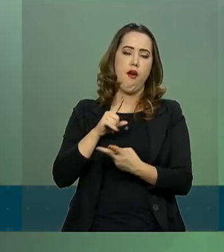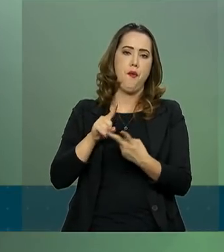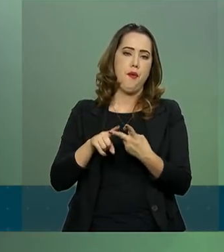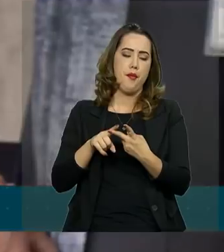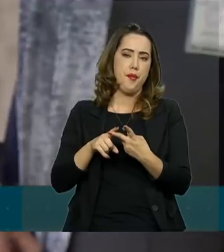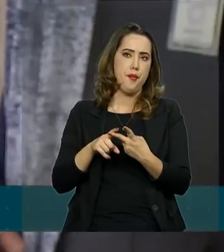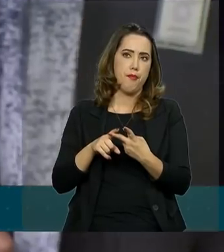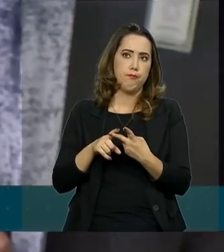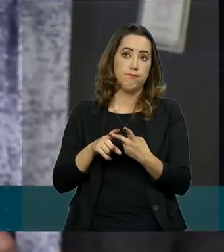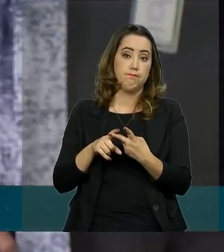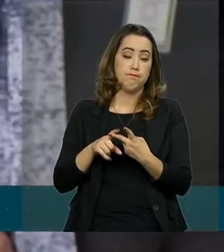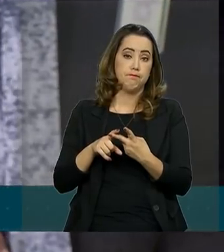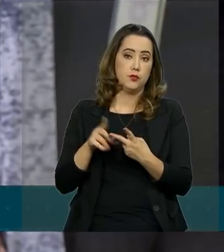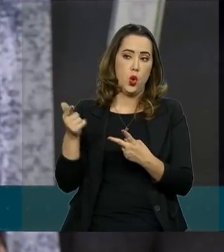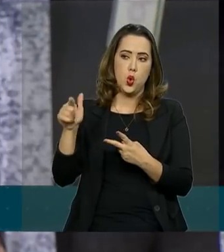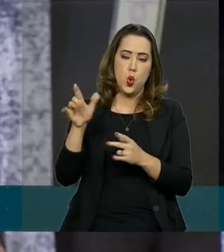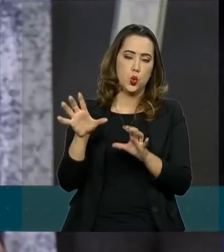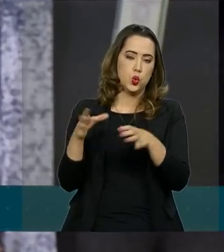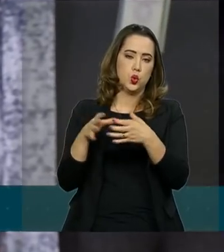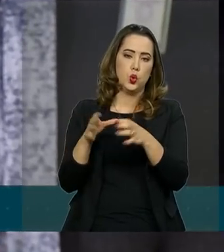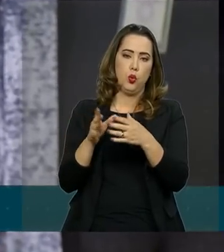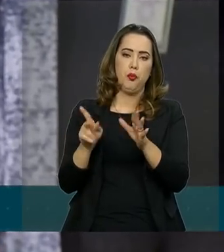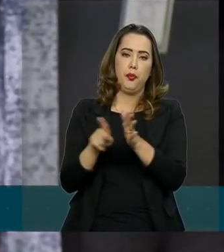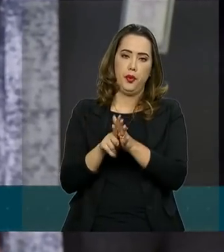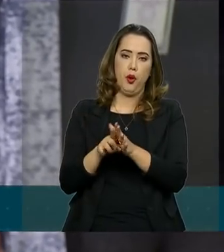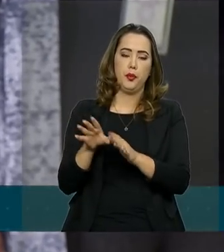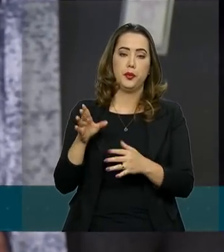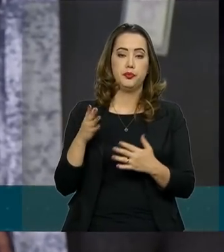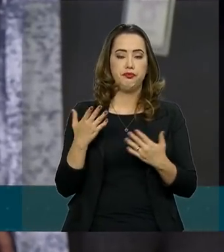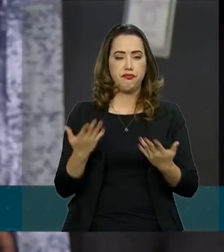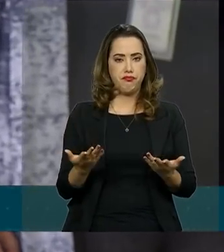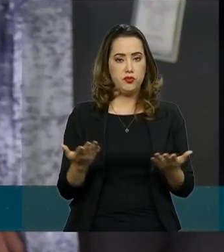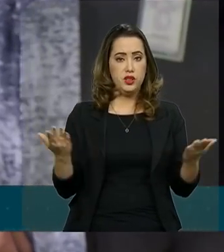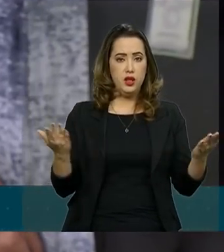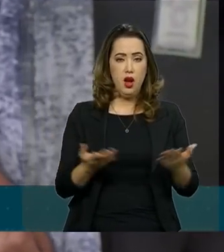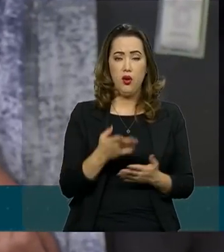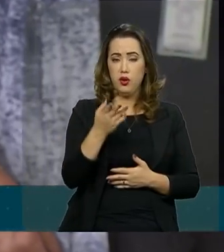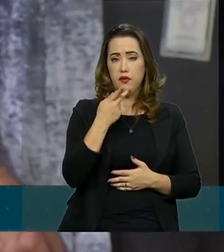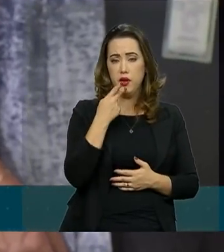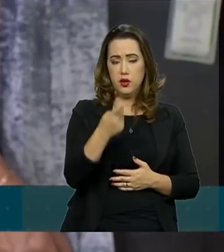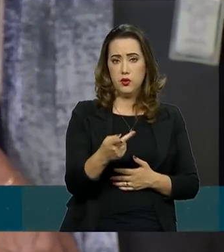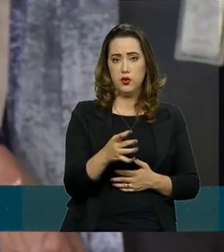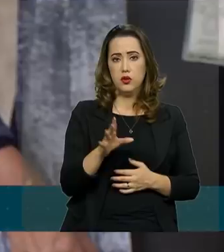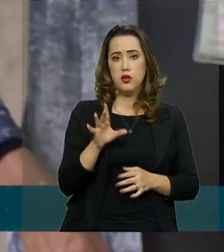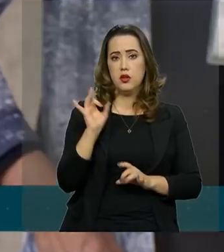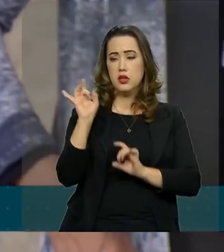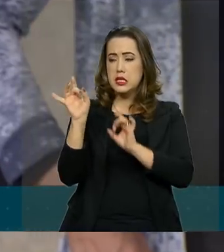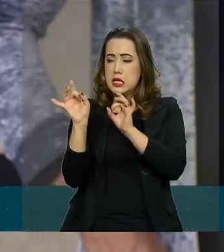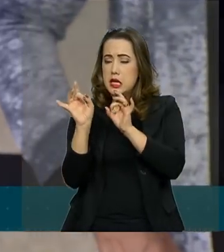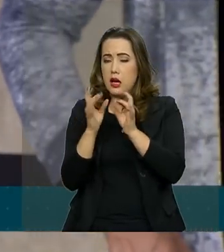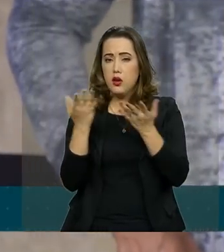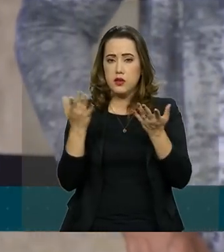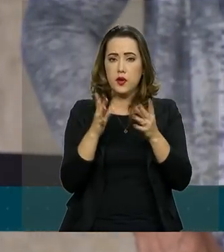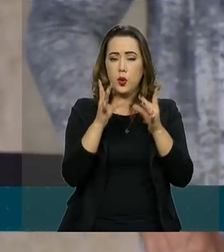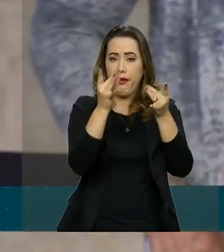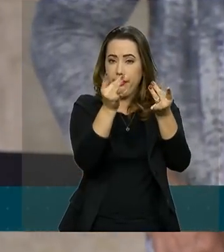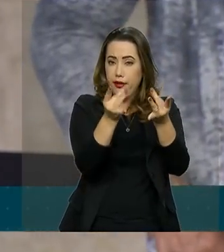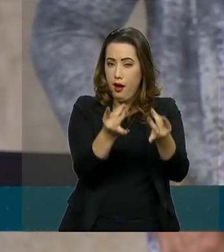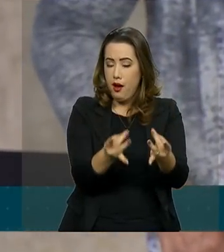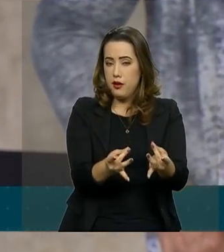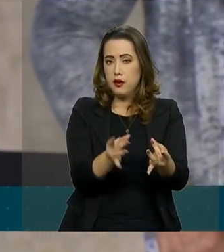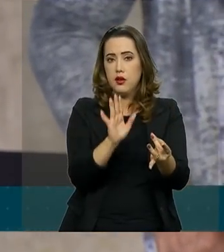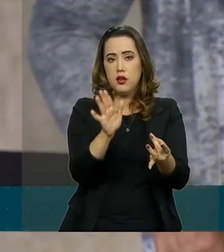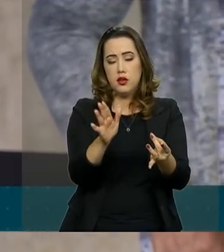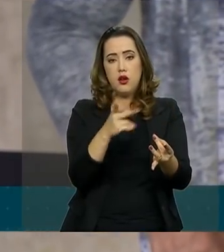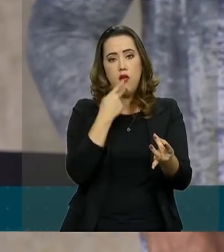e outras categorias correlacionadas. Agora o senhor disse que seriam especificidades e